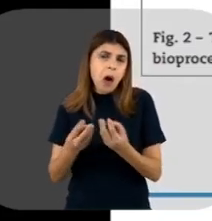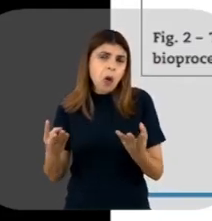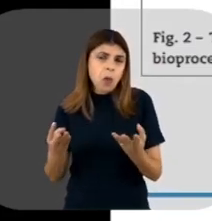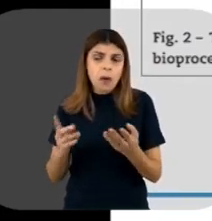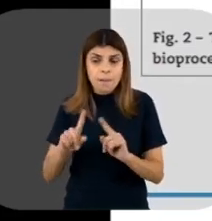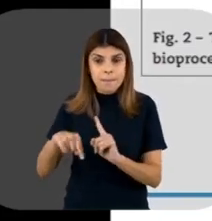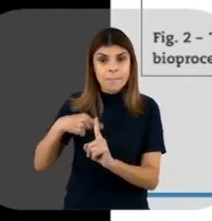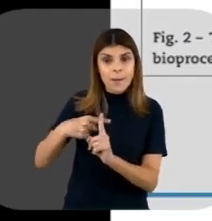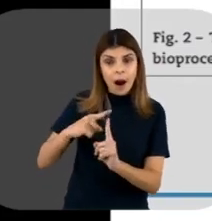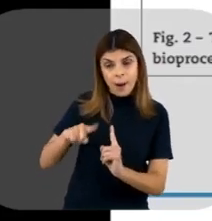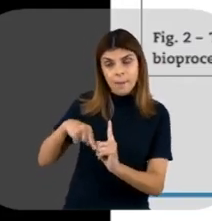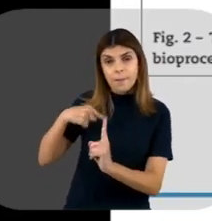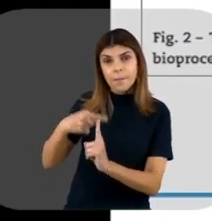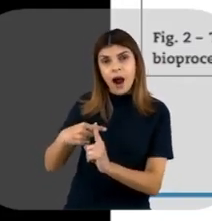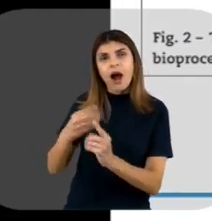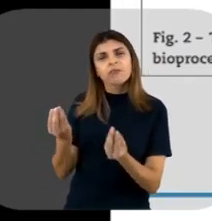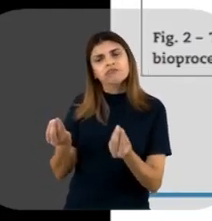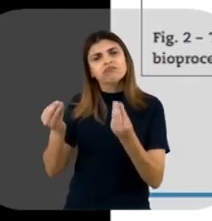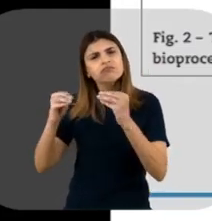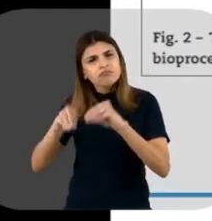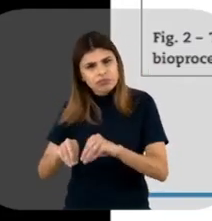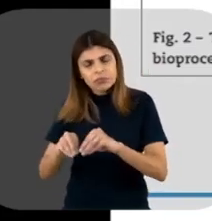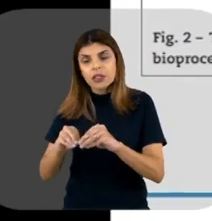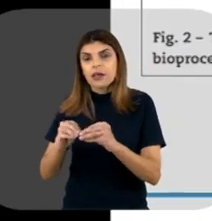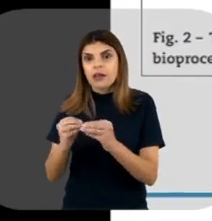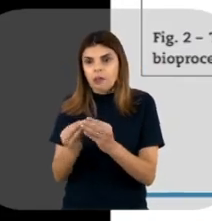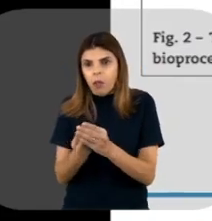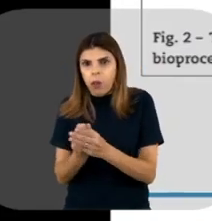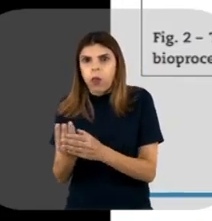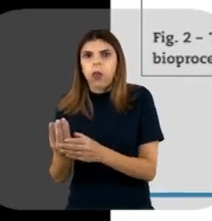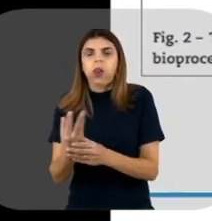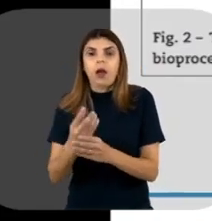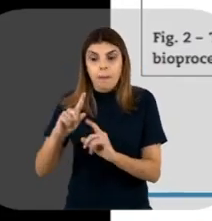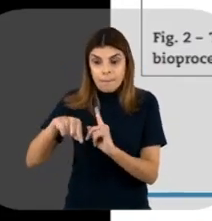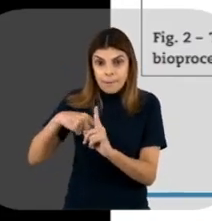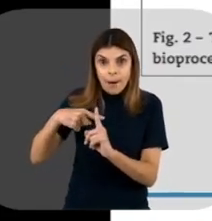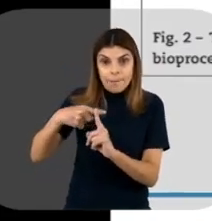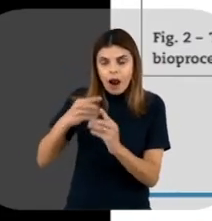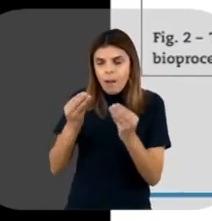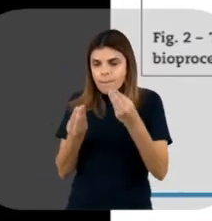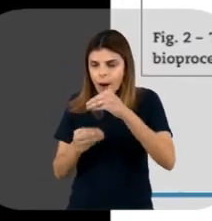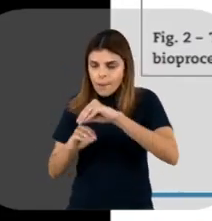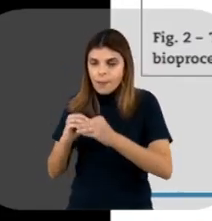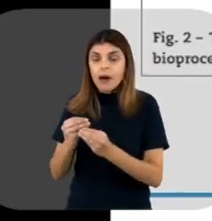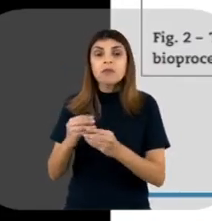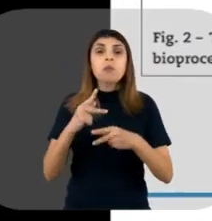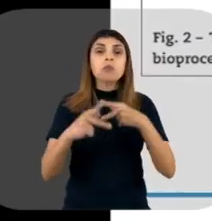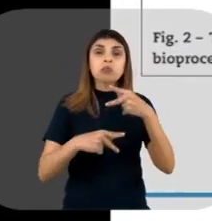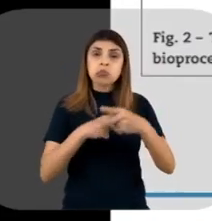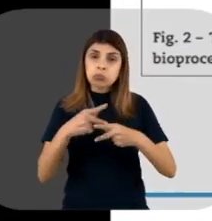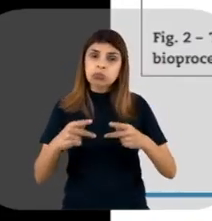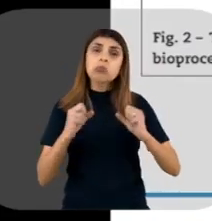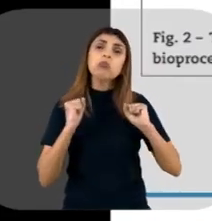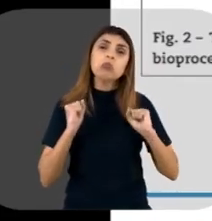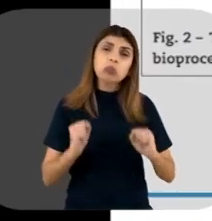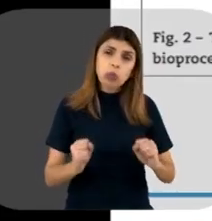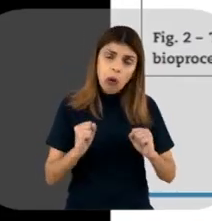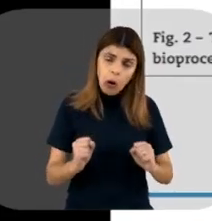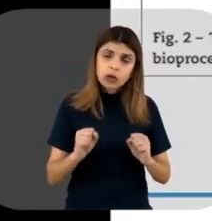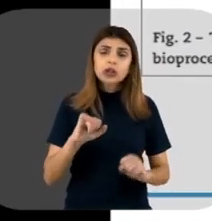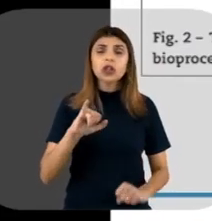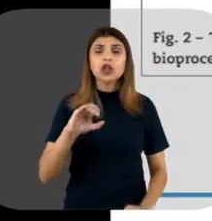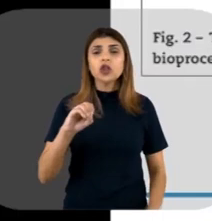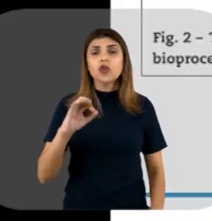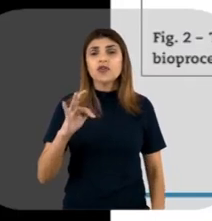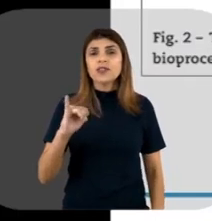componentes, né? Aditivos, efetivamente, né? Essa proteína, ela pode ser liofilizada ou ela pode